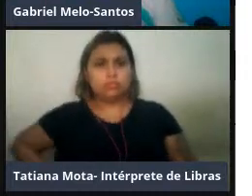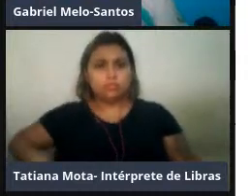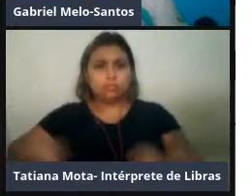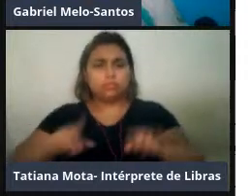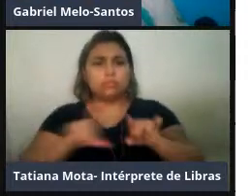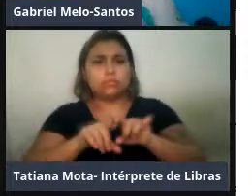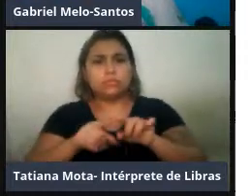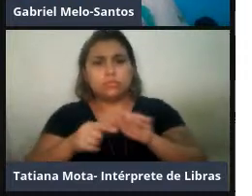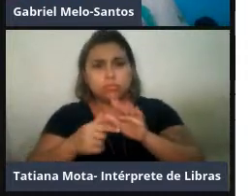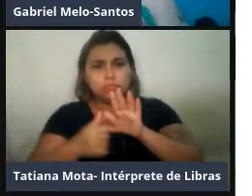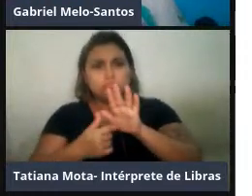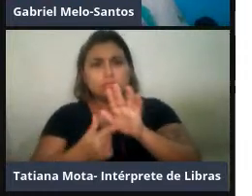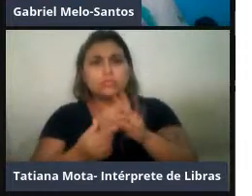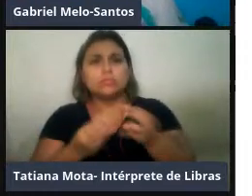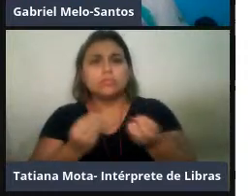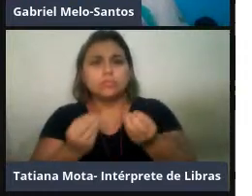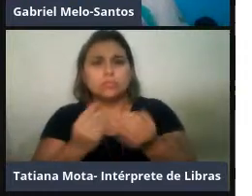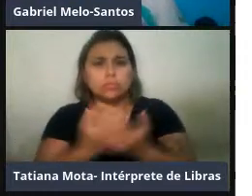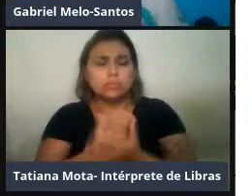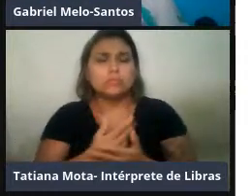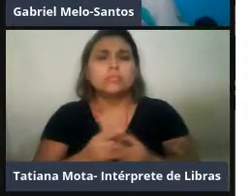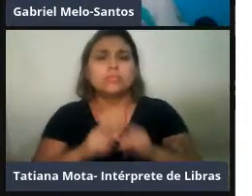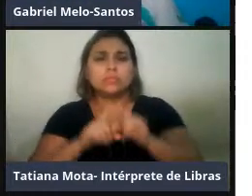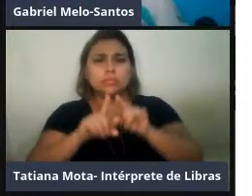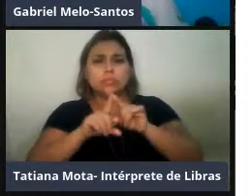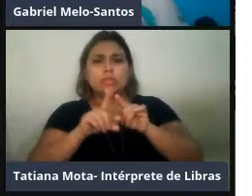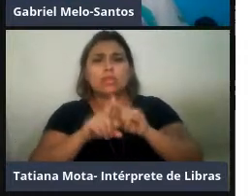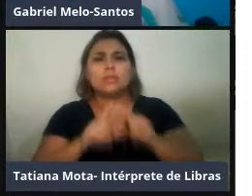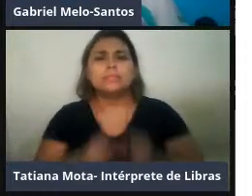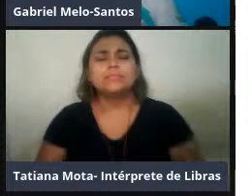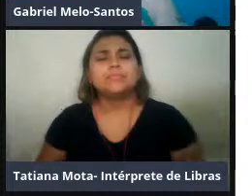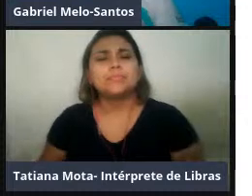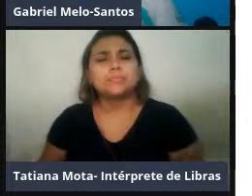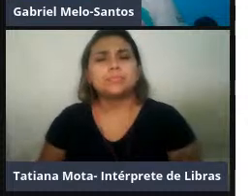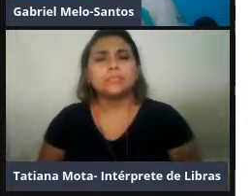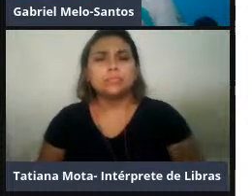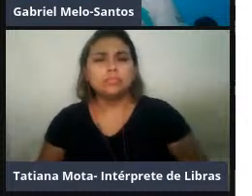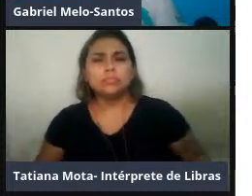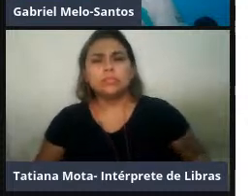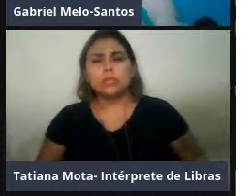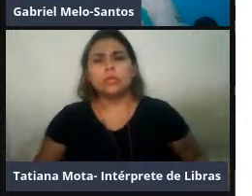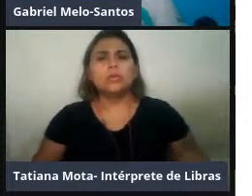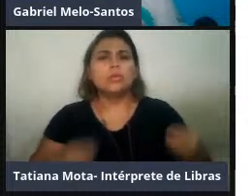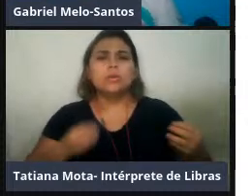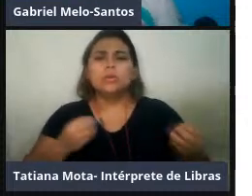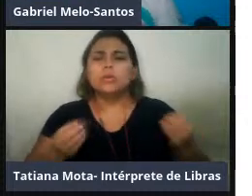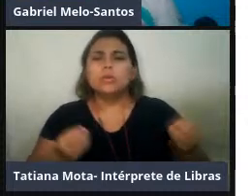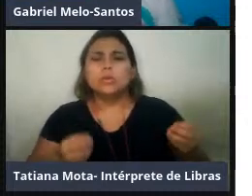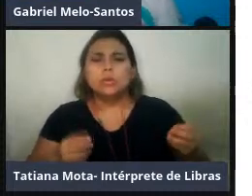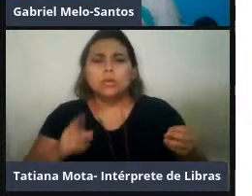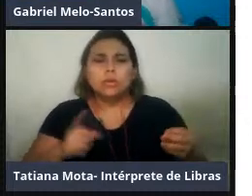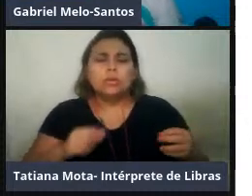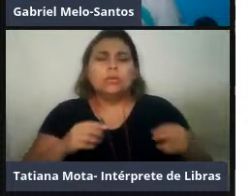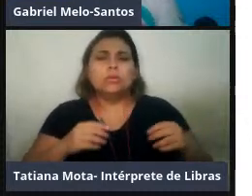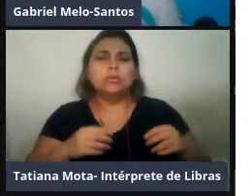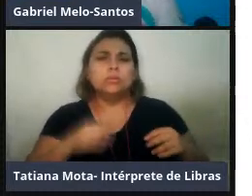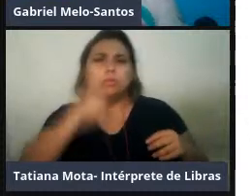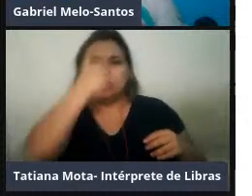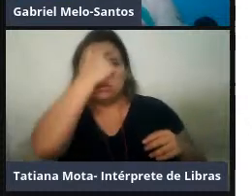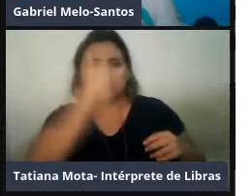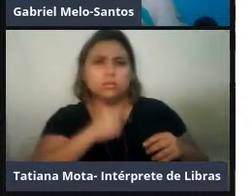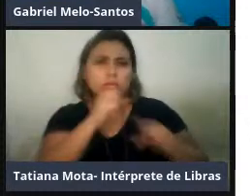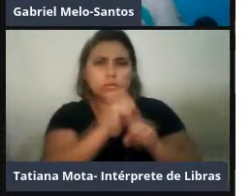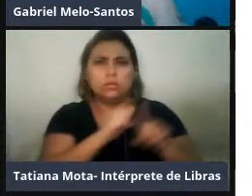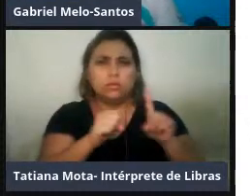se alimentarem, se era uma vocalização de alimentação, era uma vocalização relacionada ao comportamento social ou ao